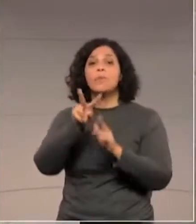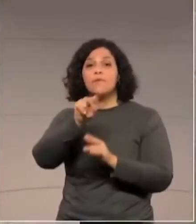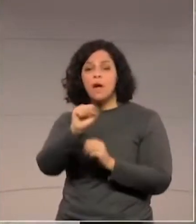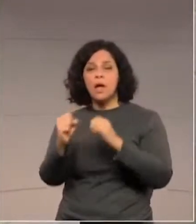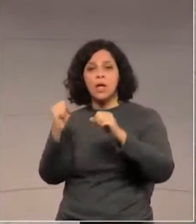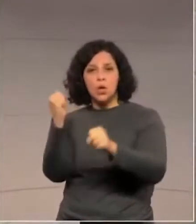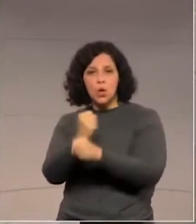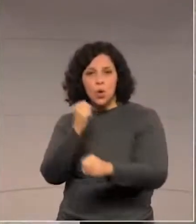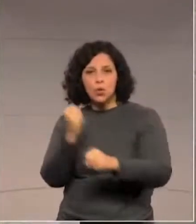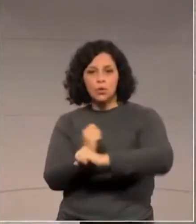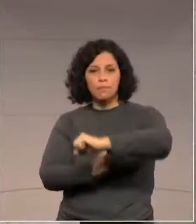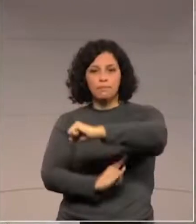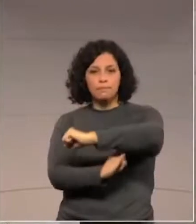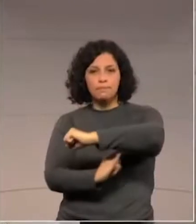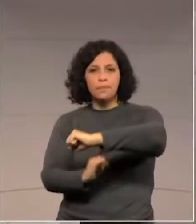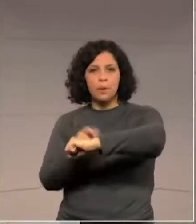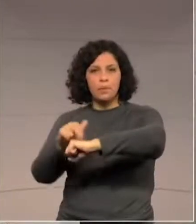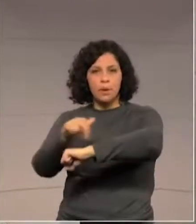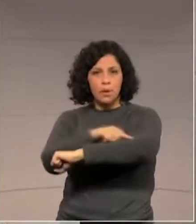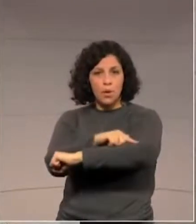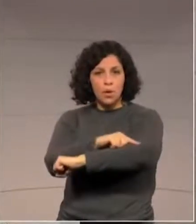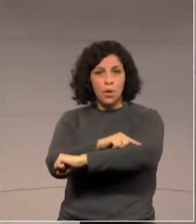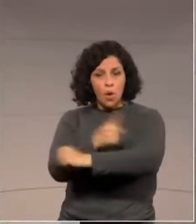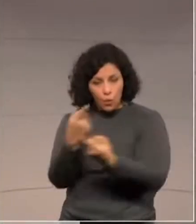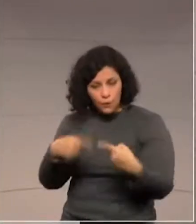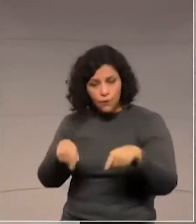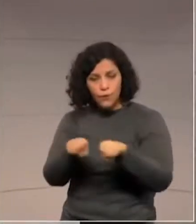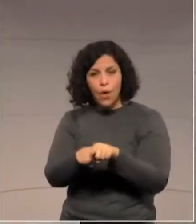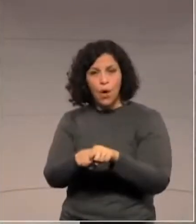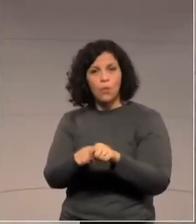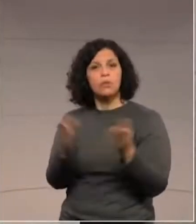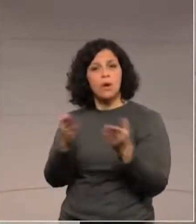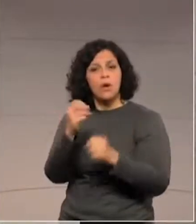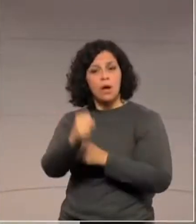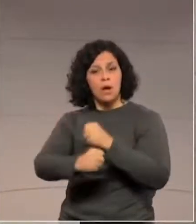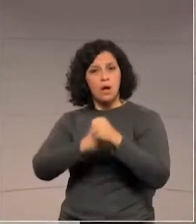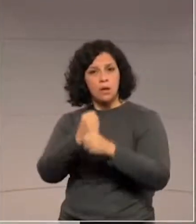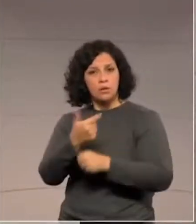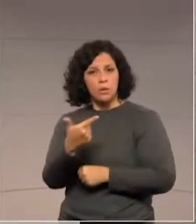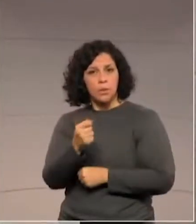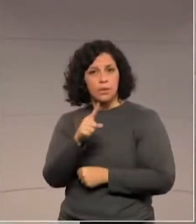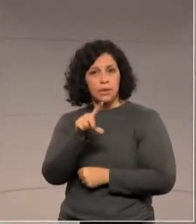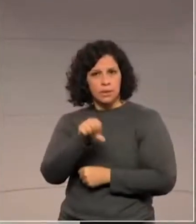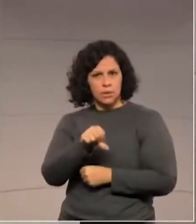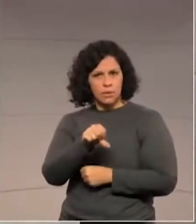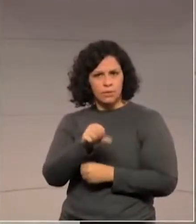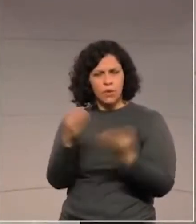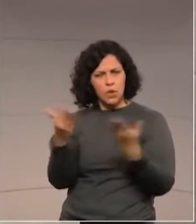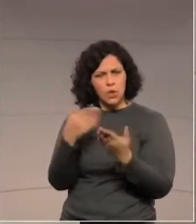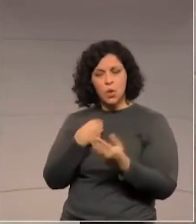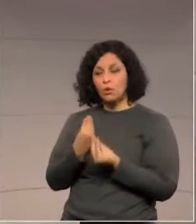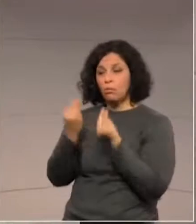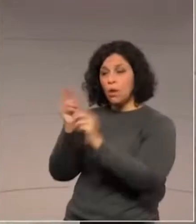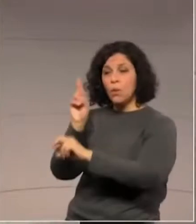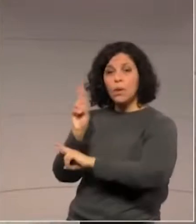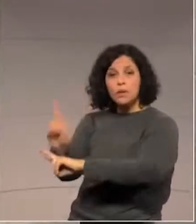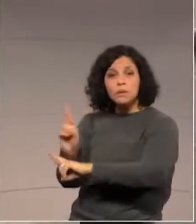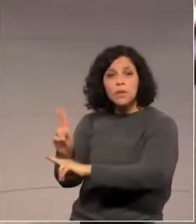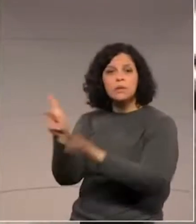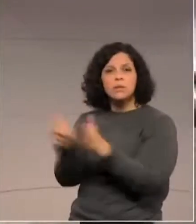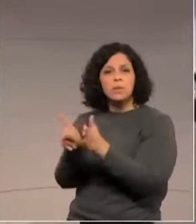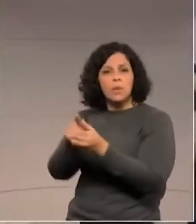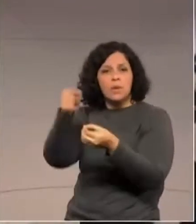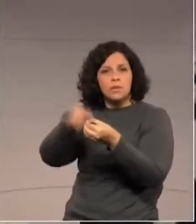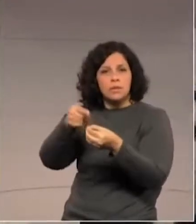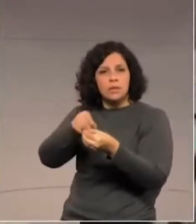foi renovada neste ano. E dessa vez, ela encheu de esperanças a população de